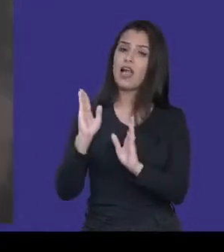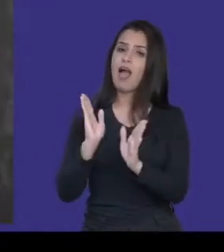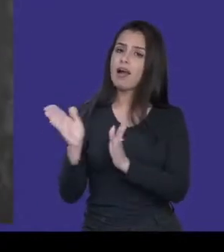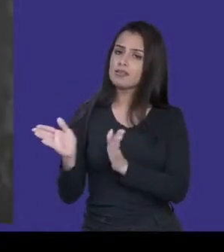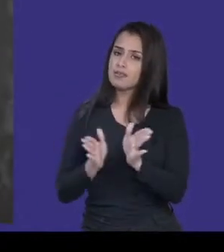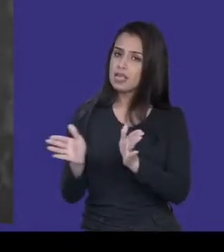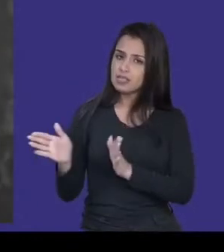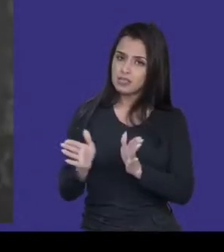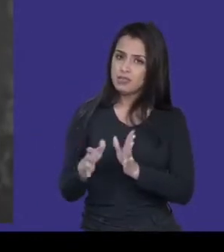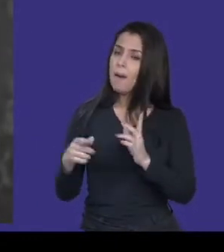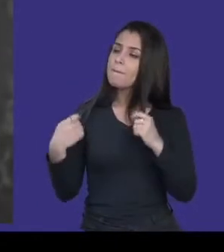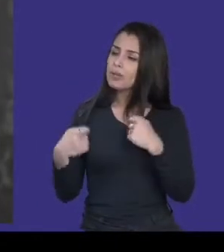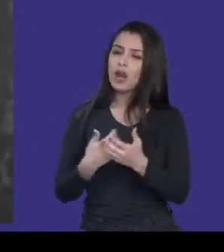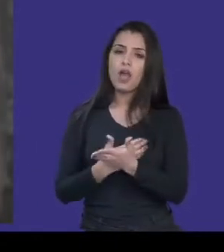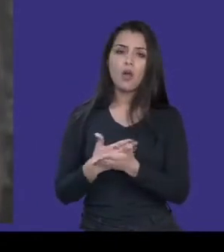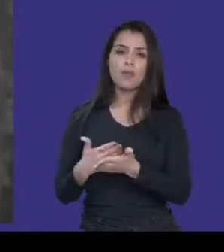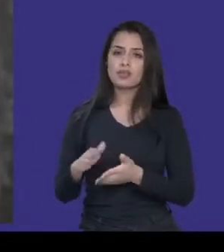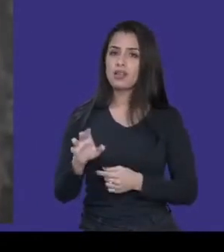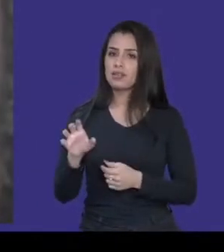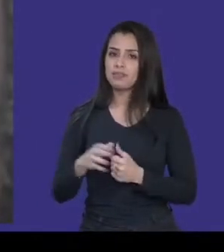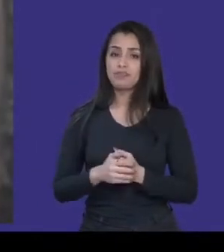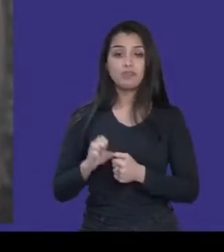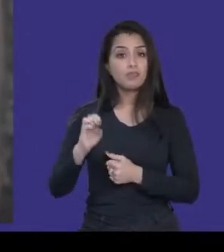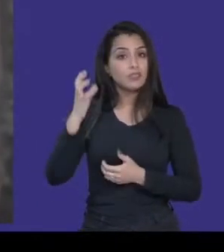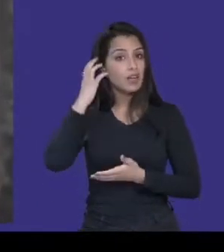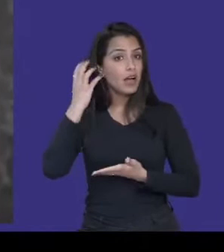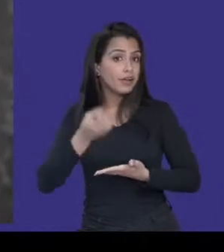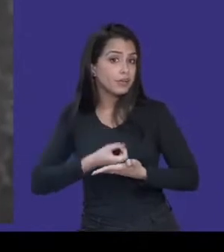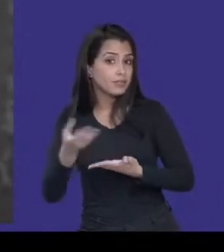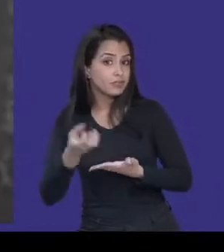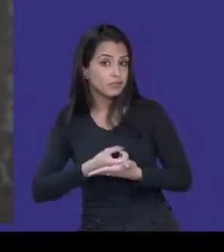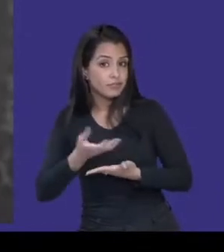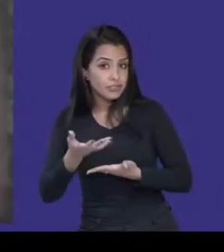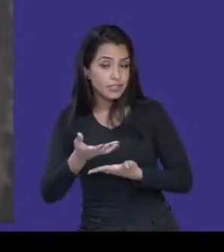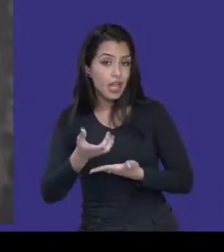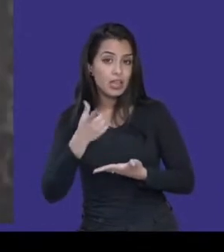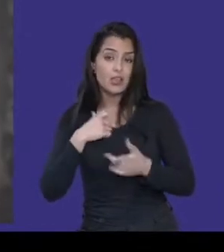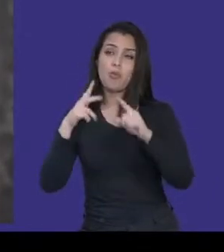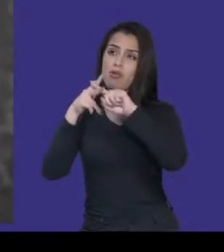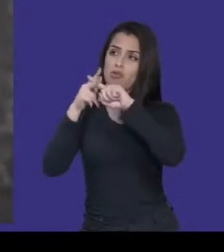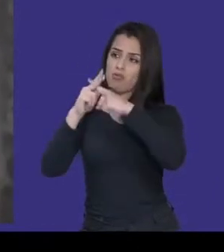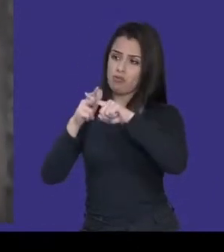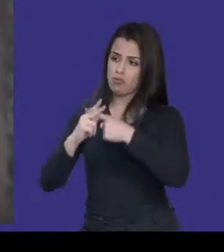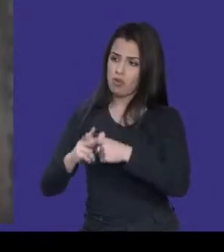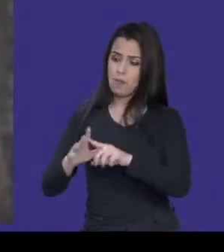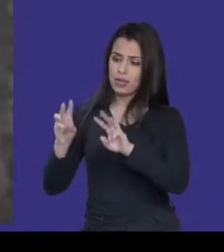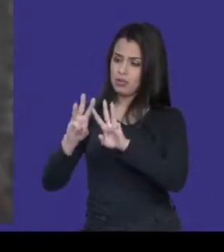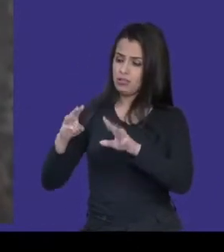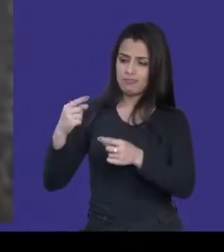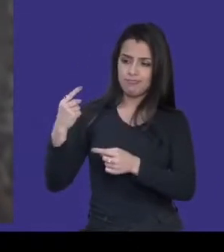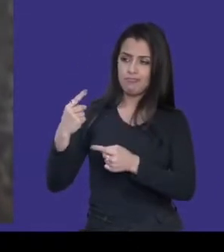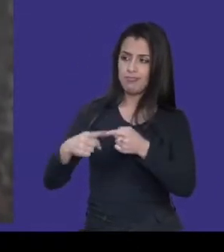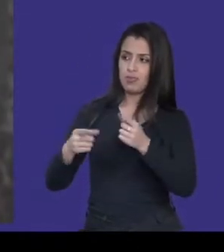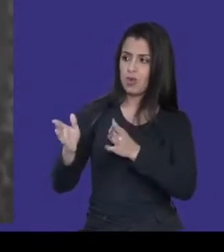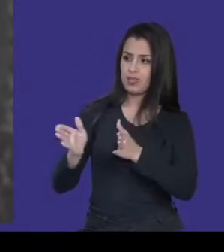Tem que começar por aí. Se os seus podcasts estiverem configurados em um site que não é acessível, algumas pessoas